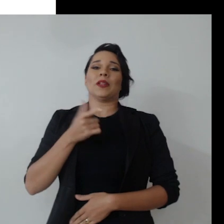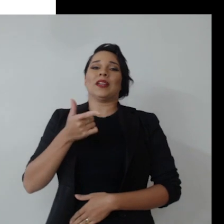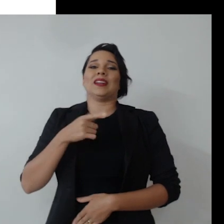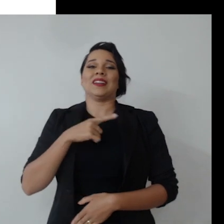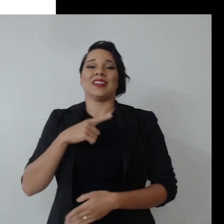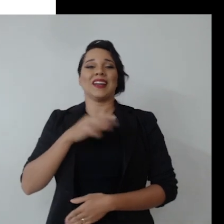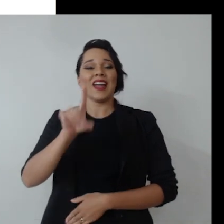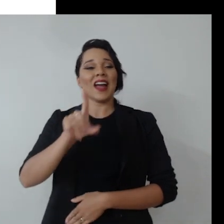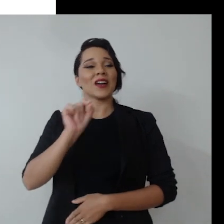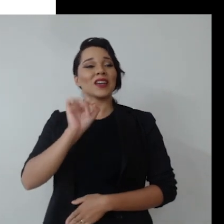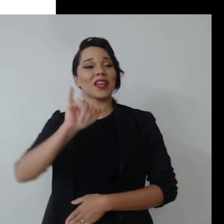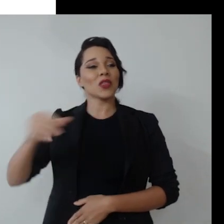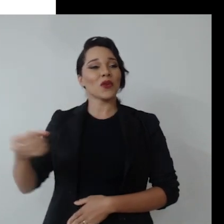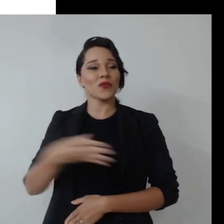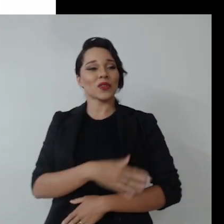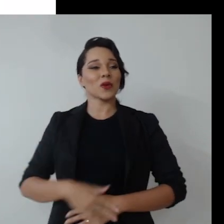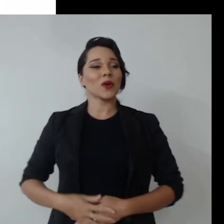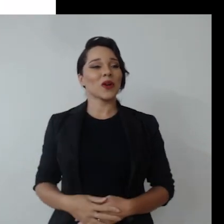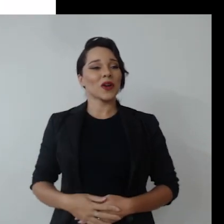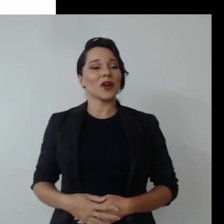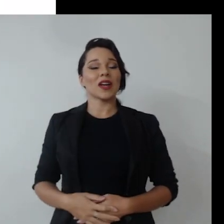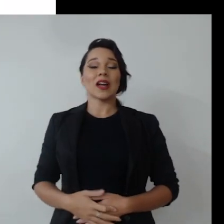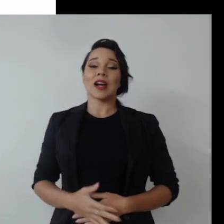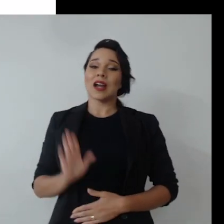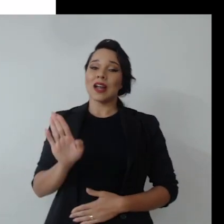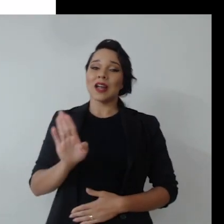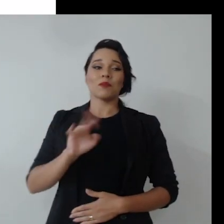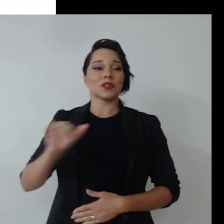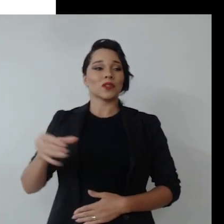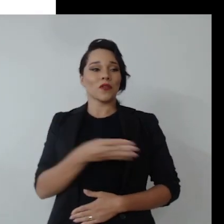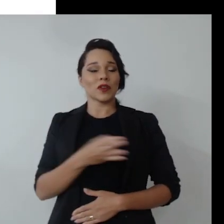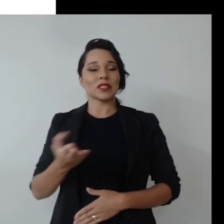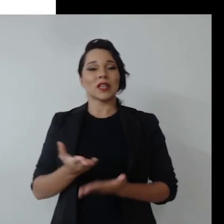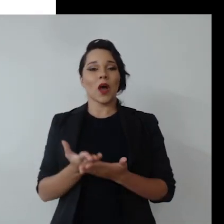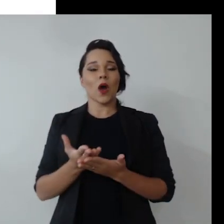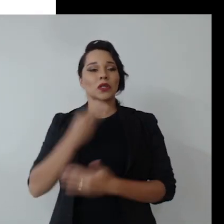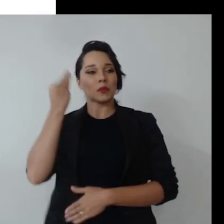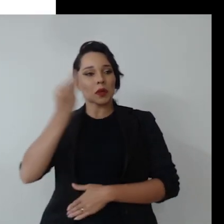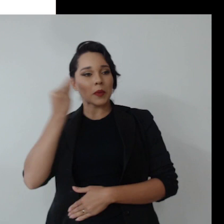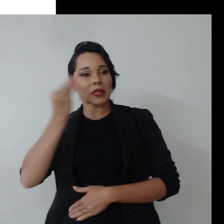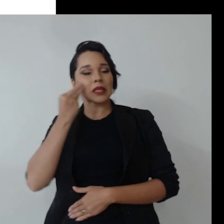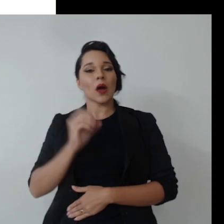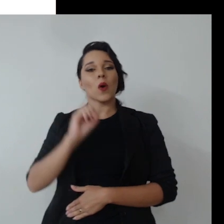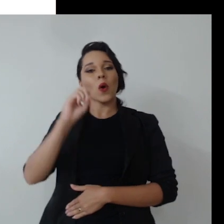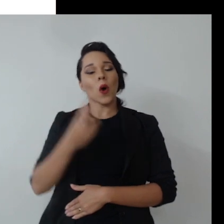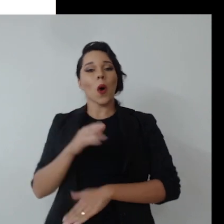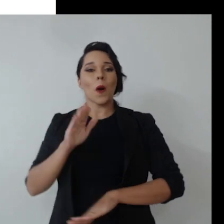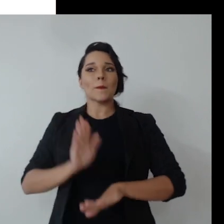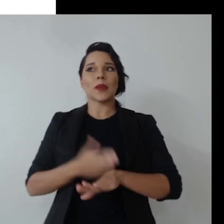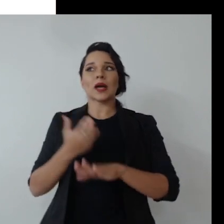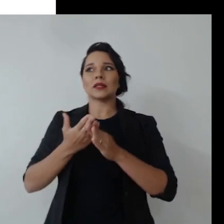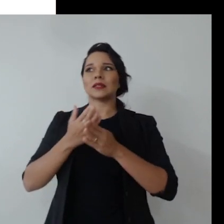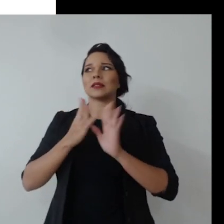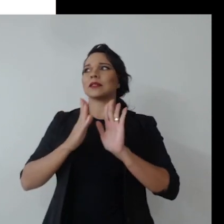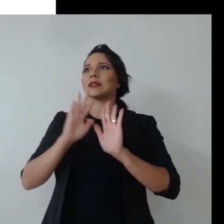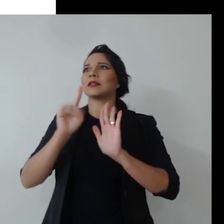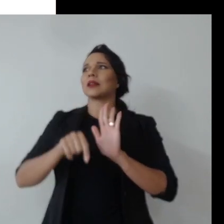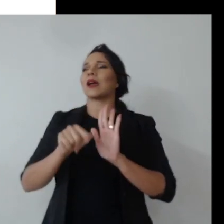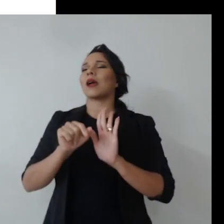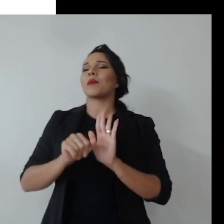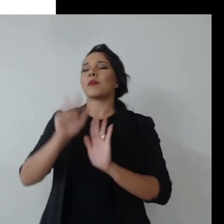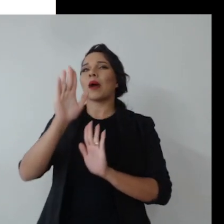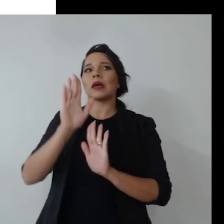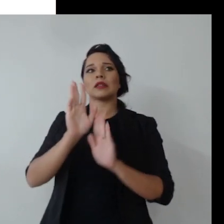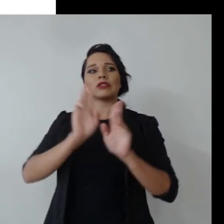porque tudo que é inovador seja uma inovação incremental ou uma inovação mais disruptiva, que são